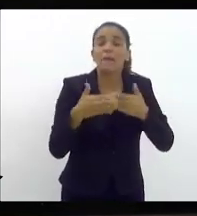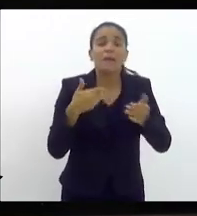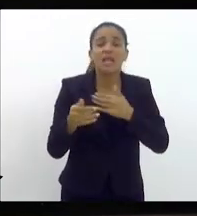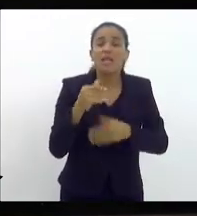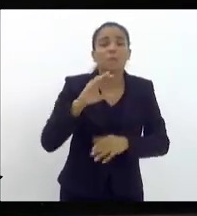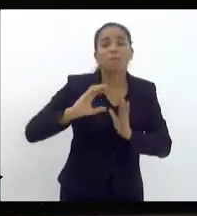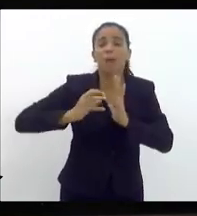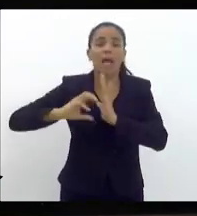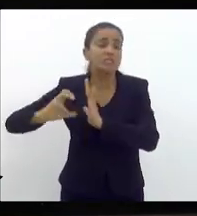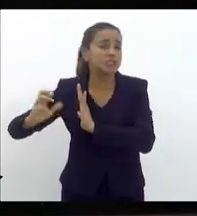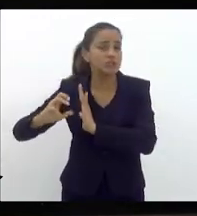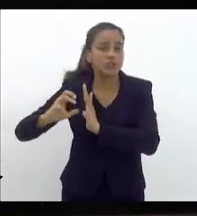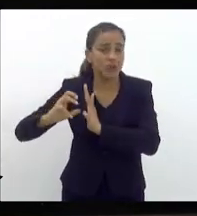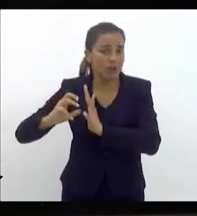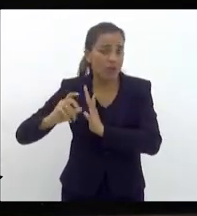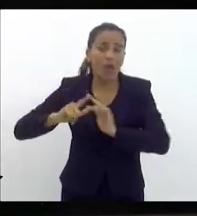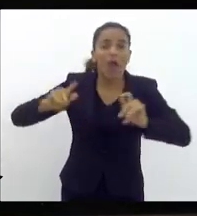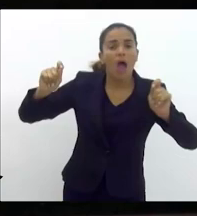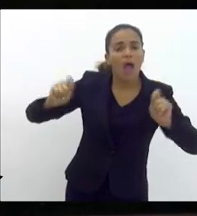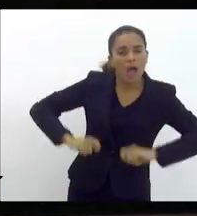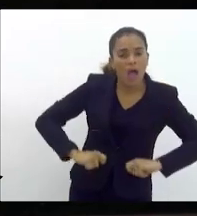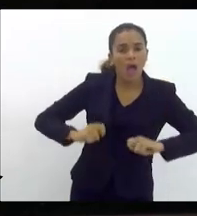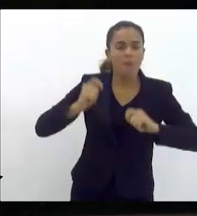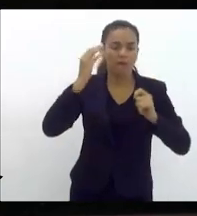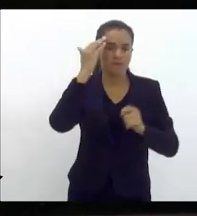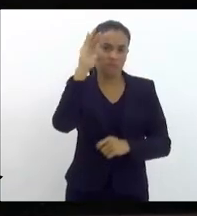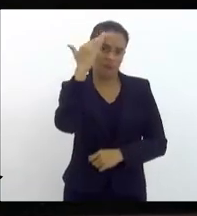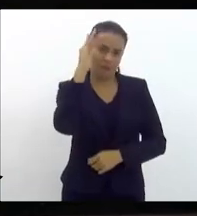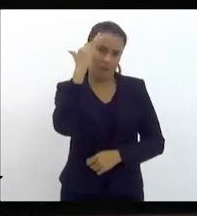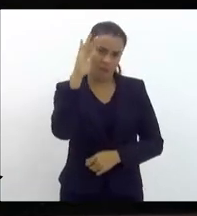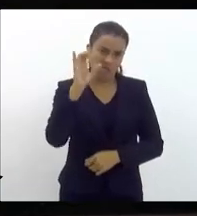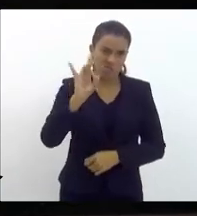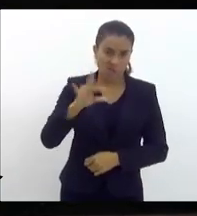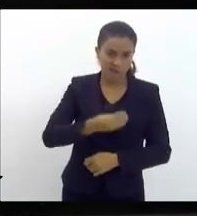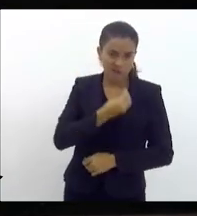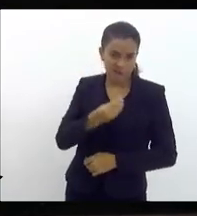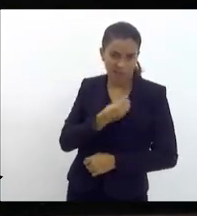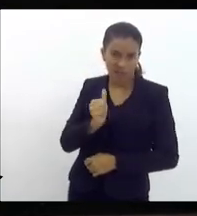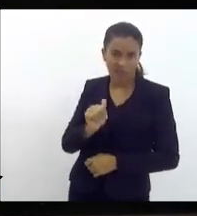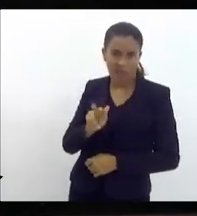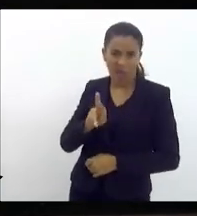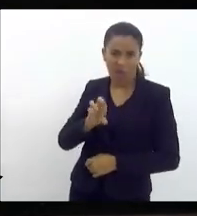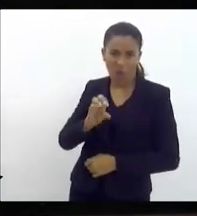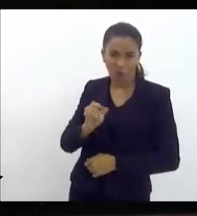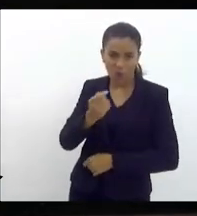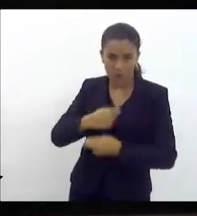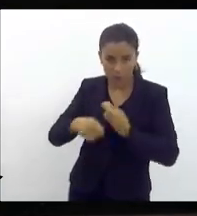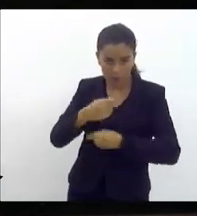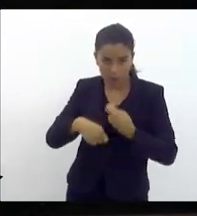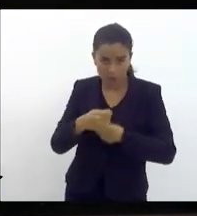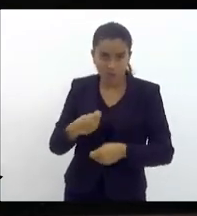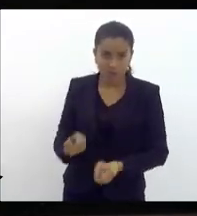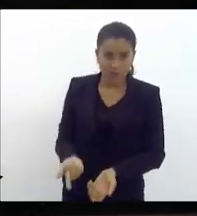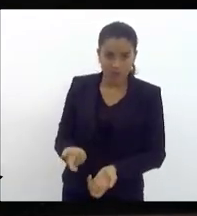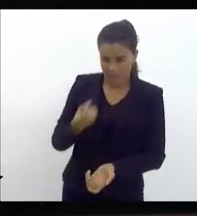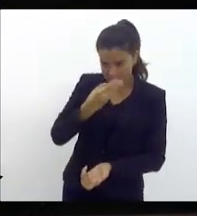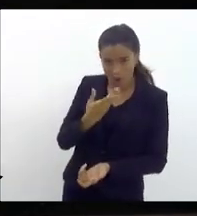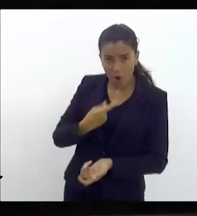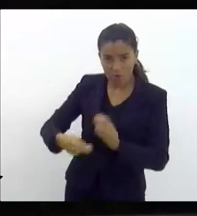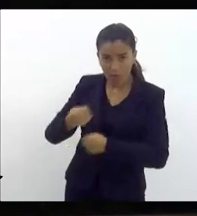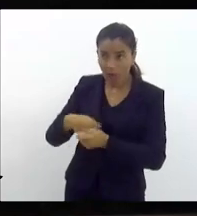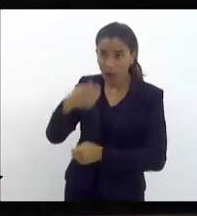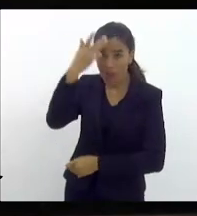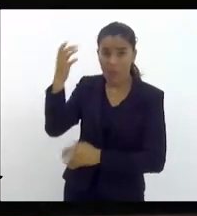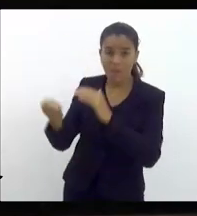partido que seja, tem a capacidade de entender que não dá para viver de agronegócio. Isso é um bom negócio para aqueles que são grandes.